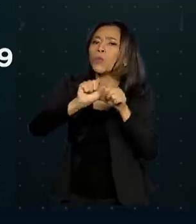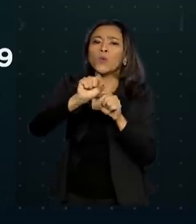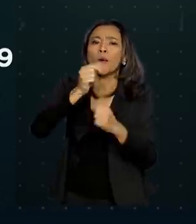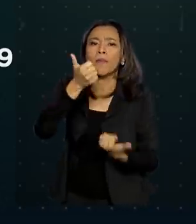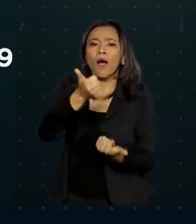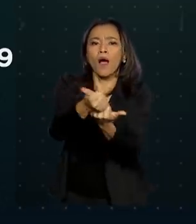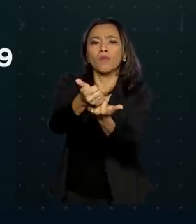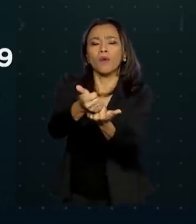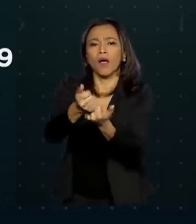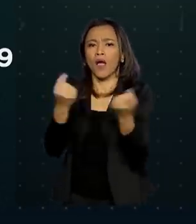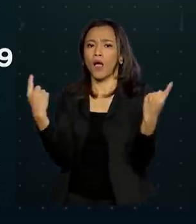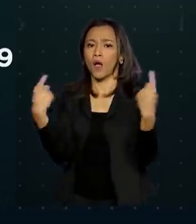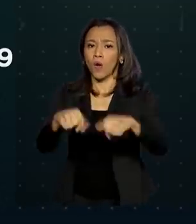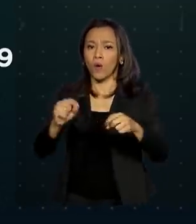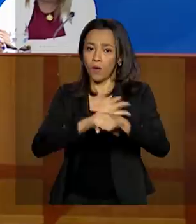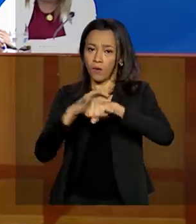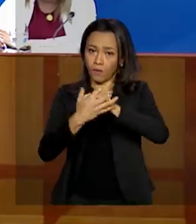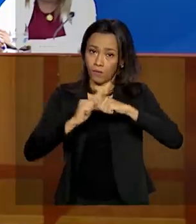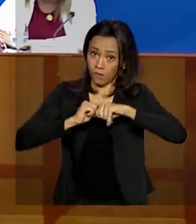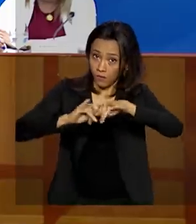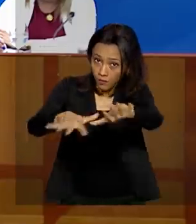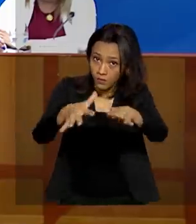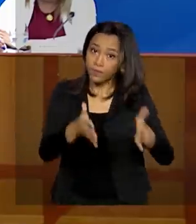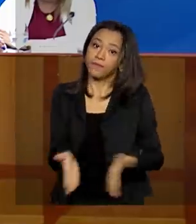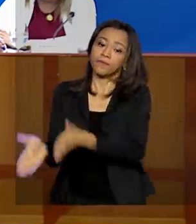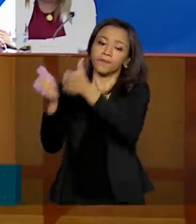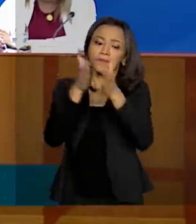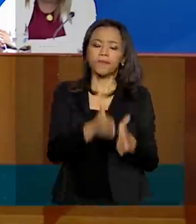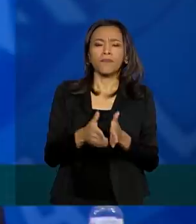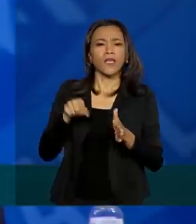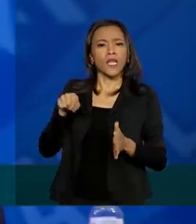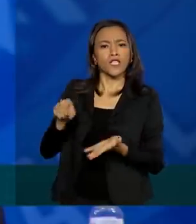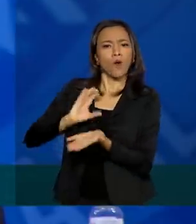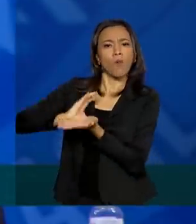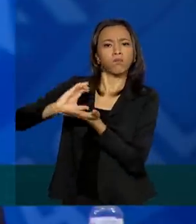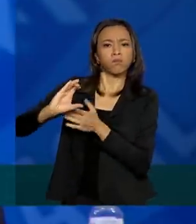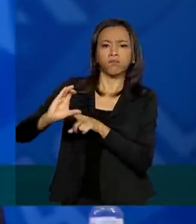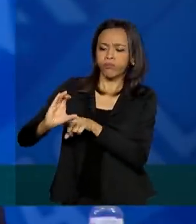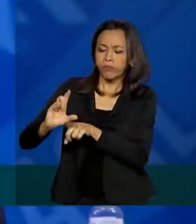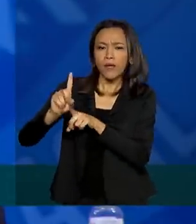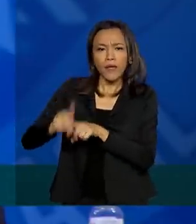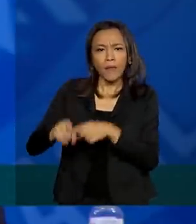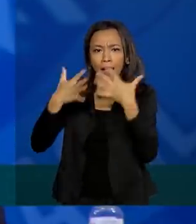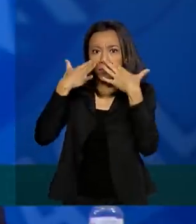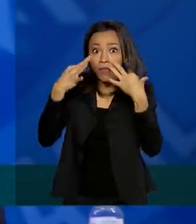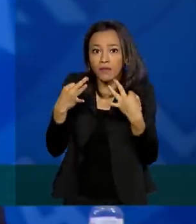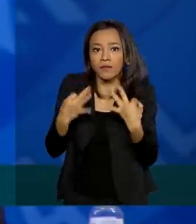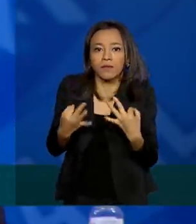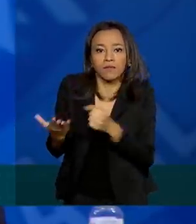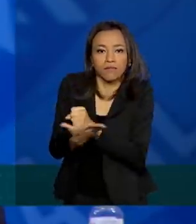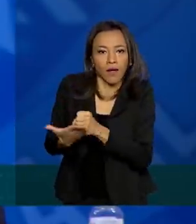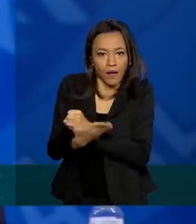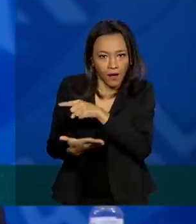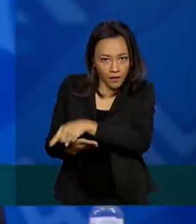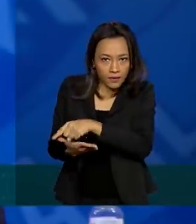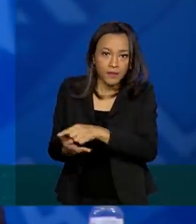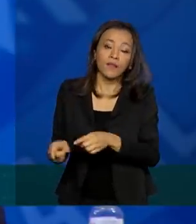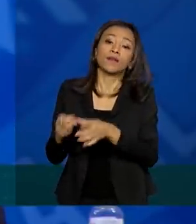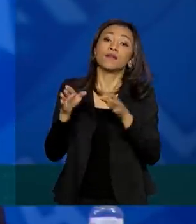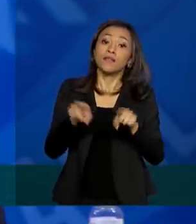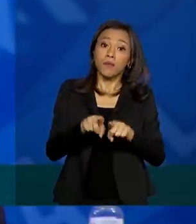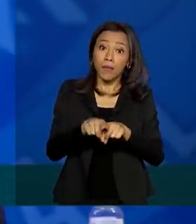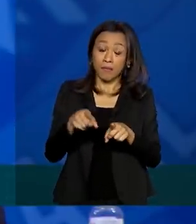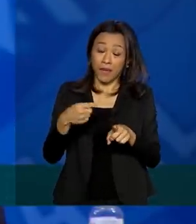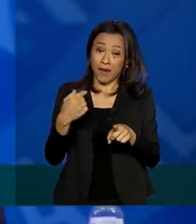combate ao Covid-19. São aqueles recursos destinados à atenção primária e à alta e média complexidade.